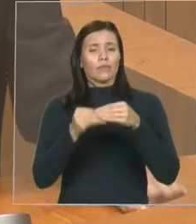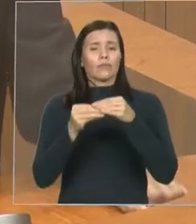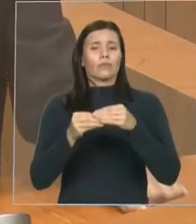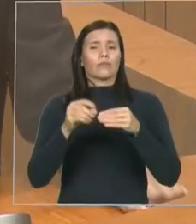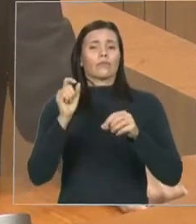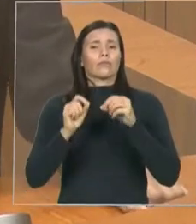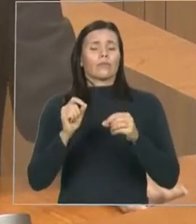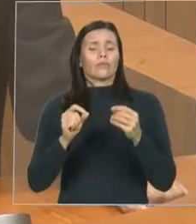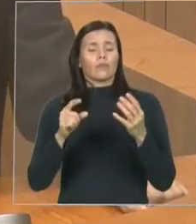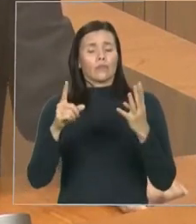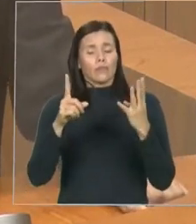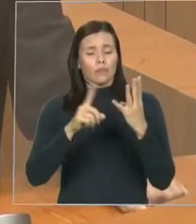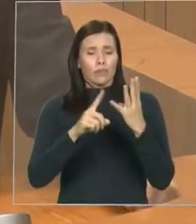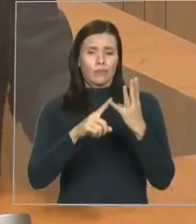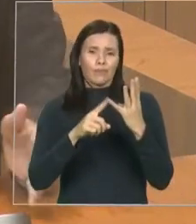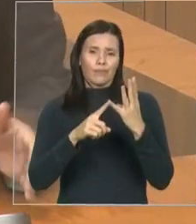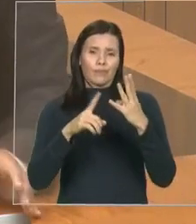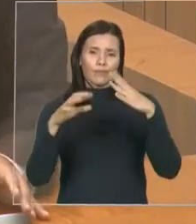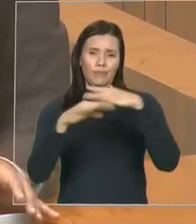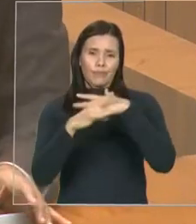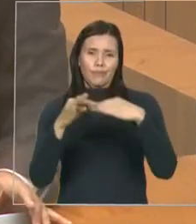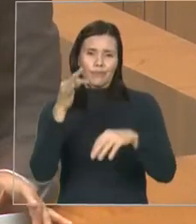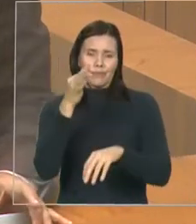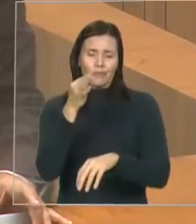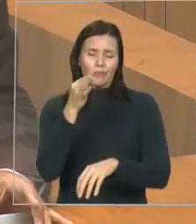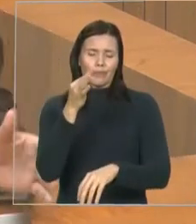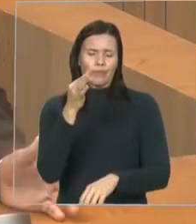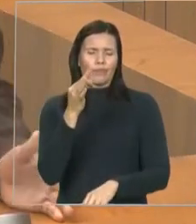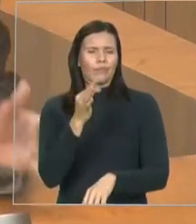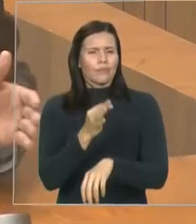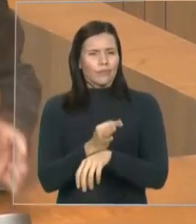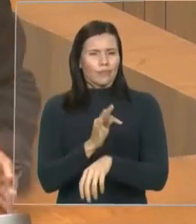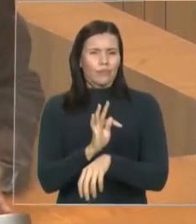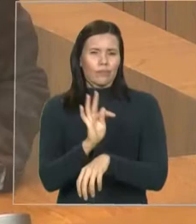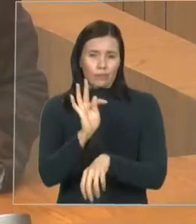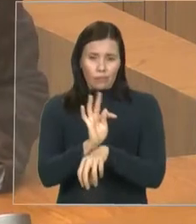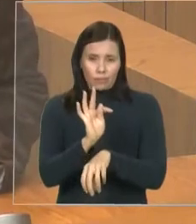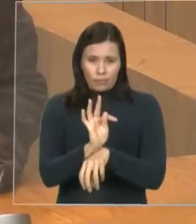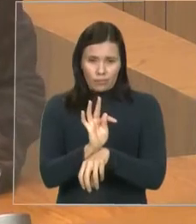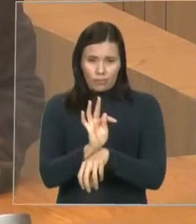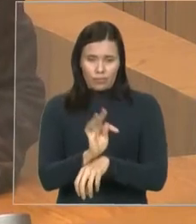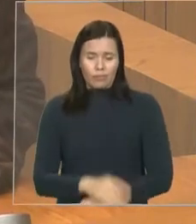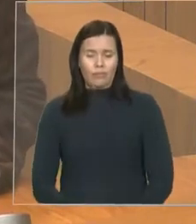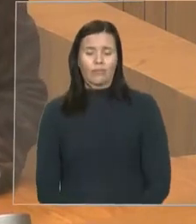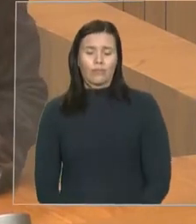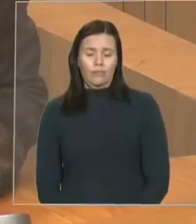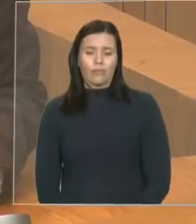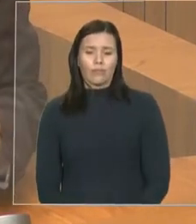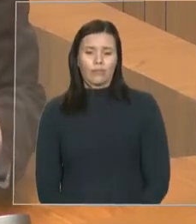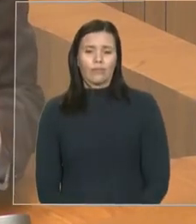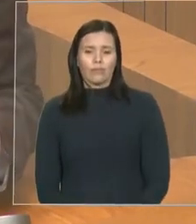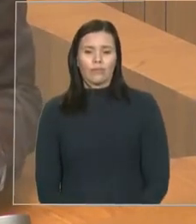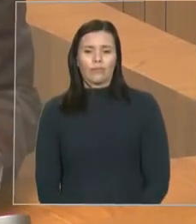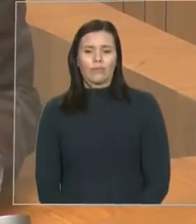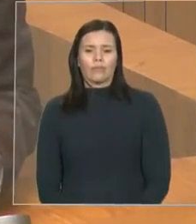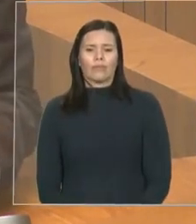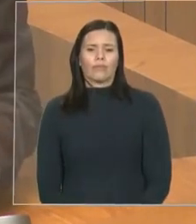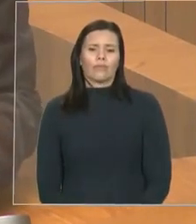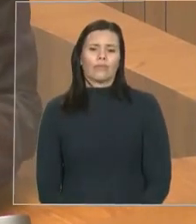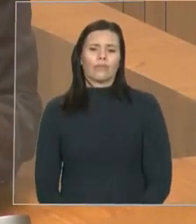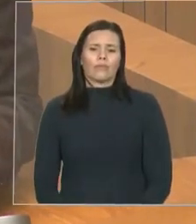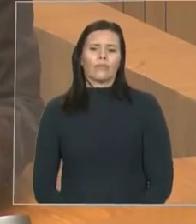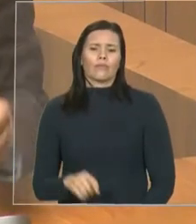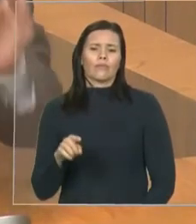prova. O edital da Polícia Militar, tão prometido no governo do estado do Maranhão, pelo governador Flavio Dino,